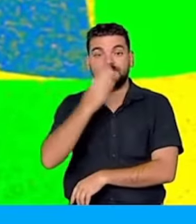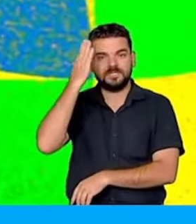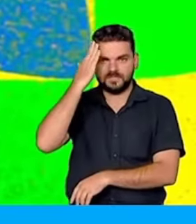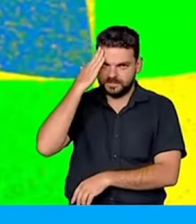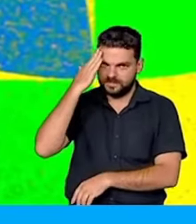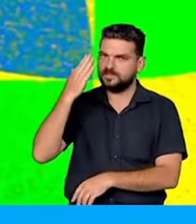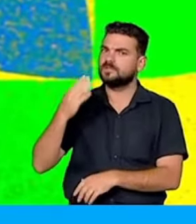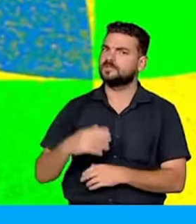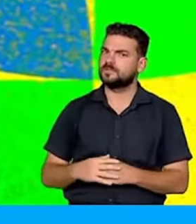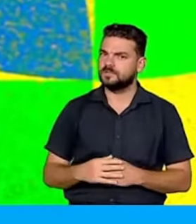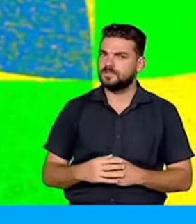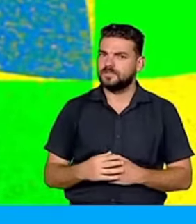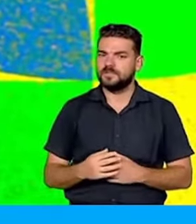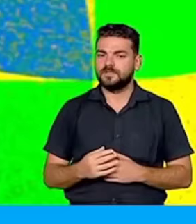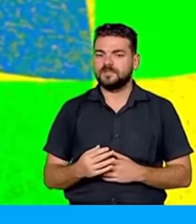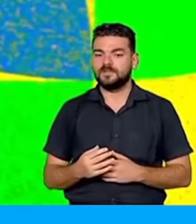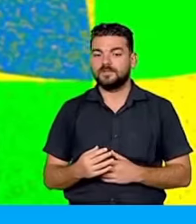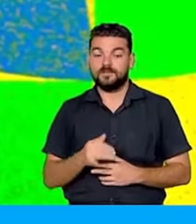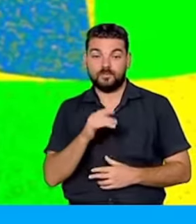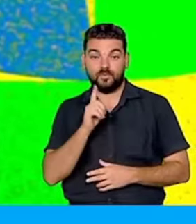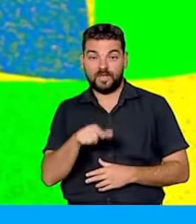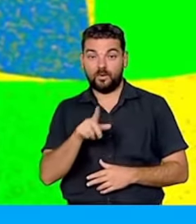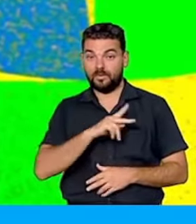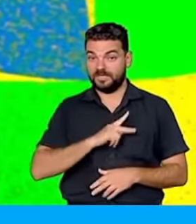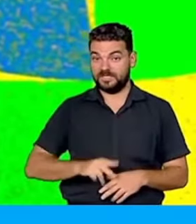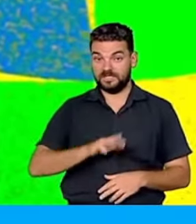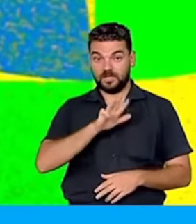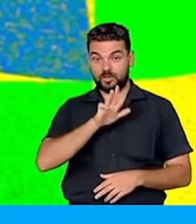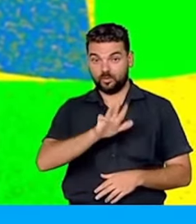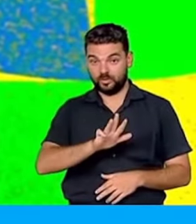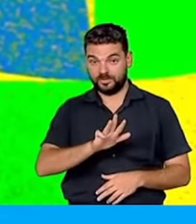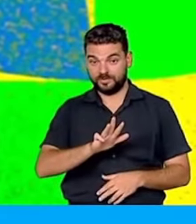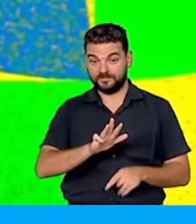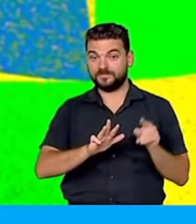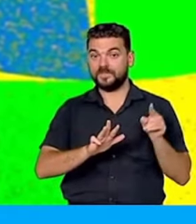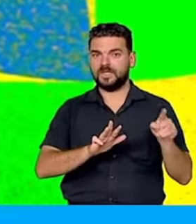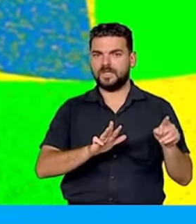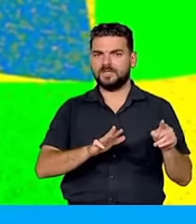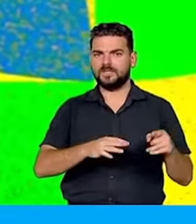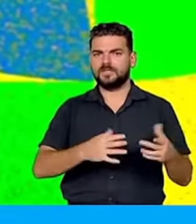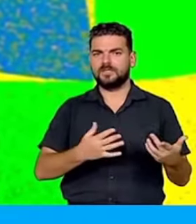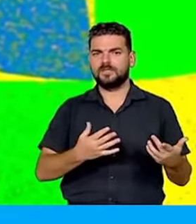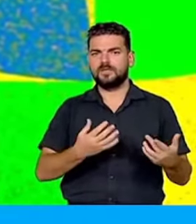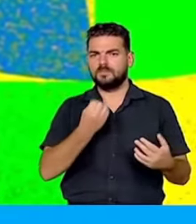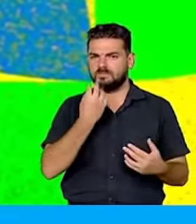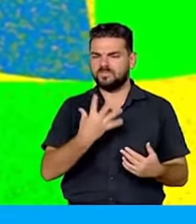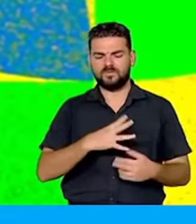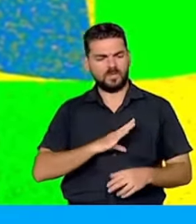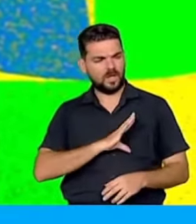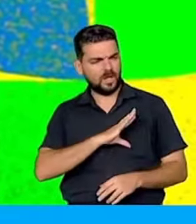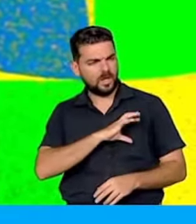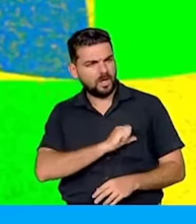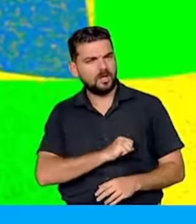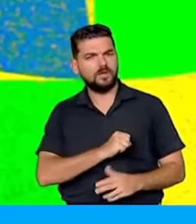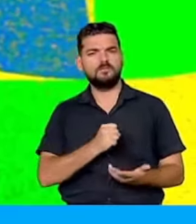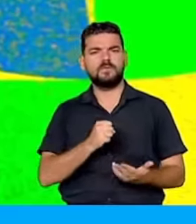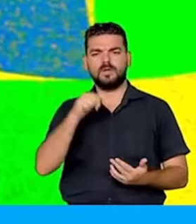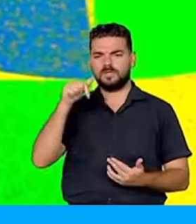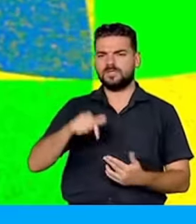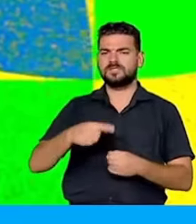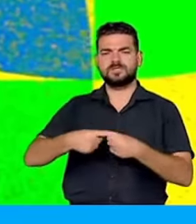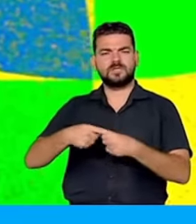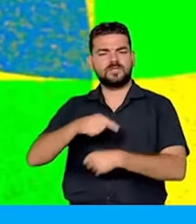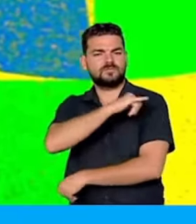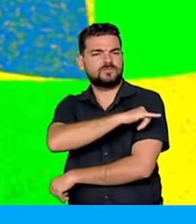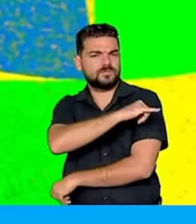entender isso, no presidente Lula, um sujeito absolutamente apaixonado por essa